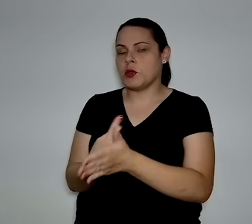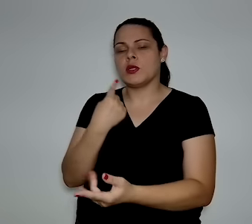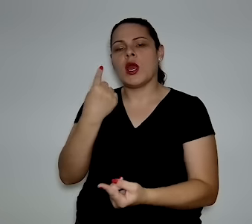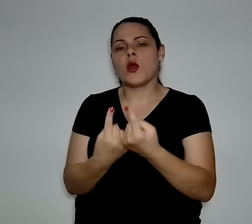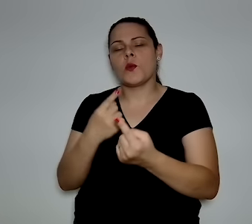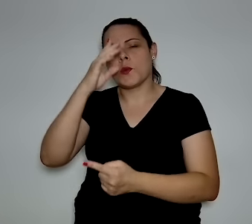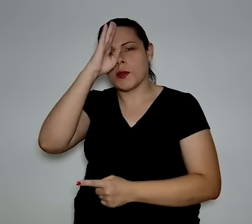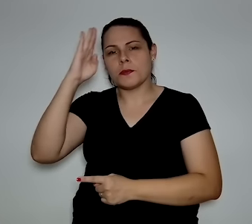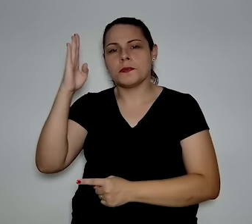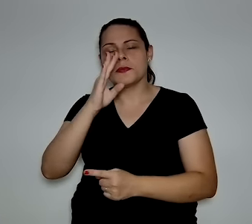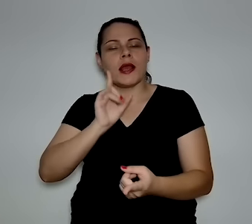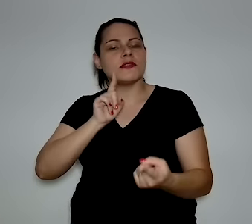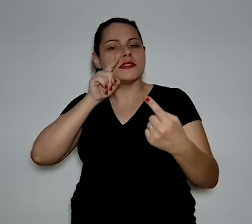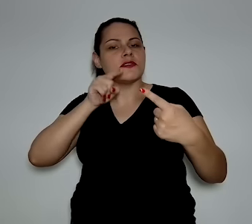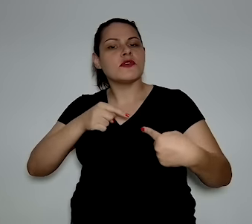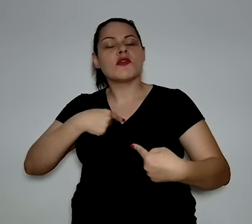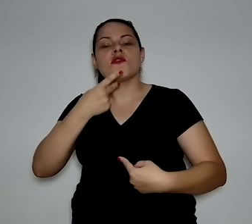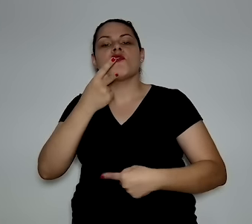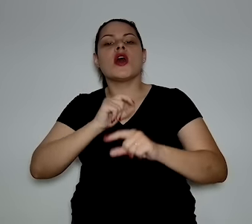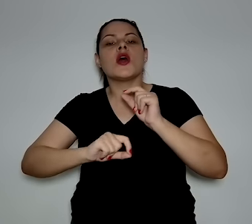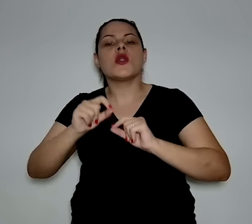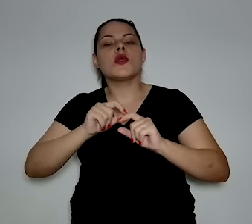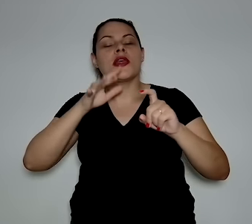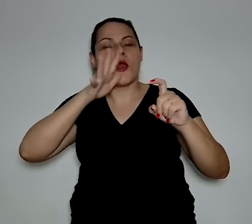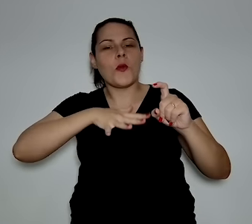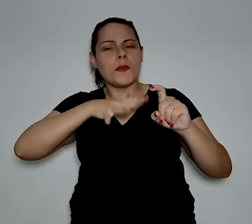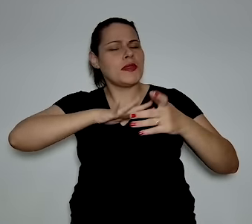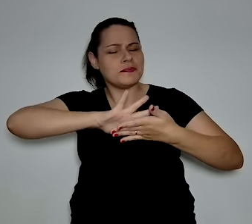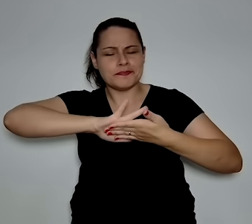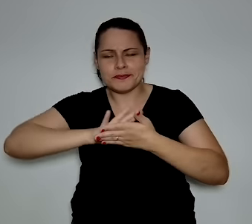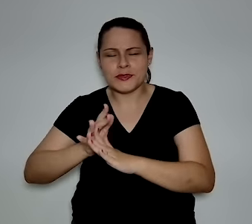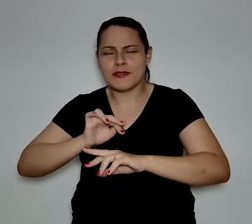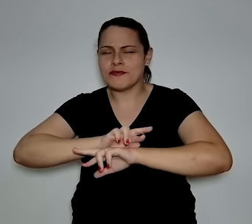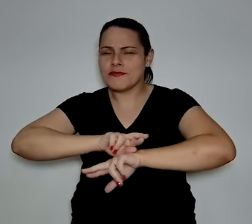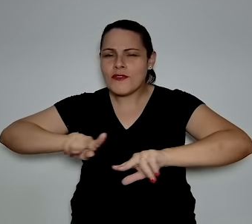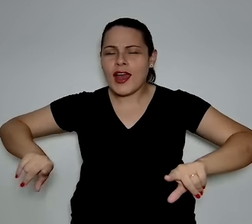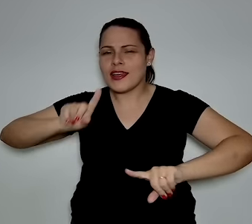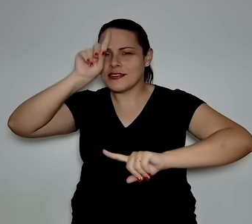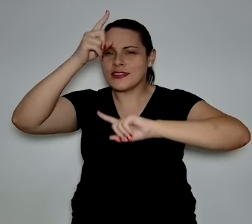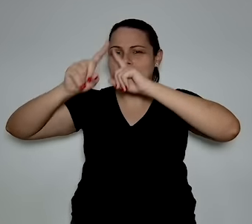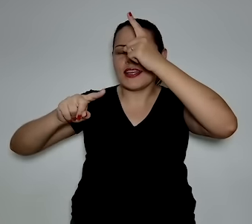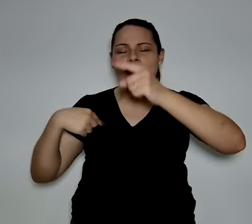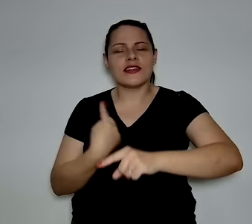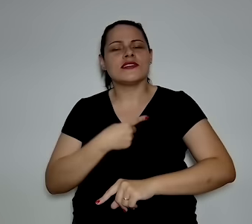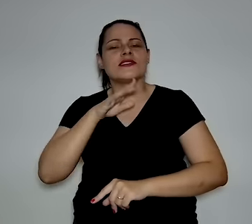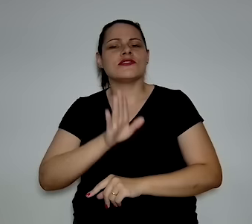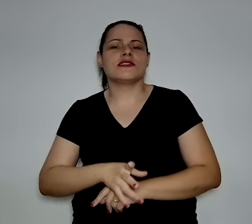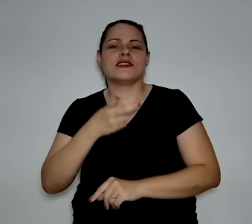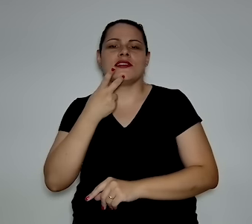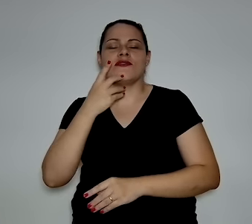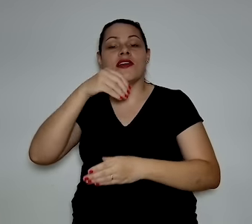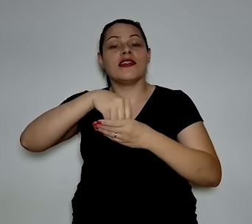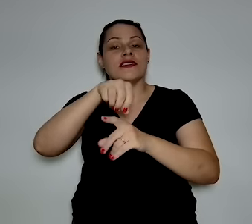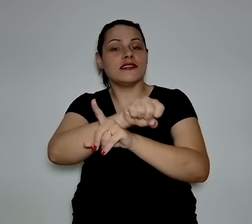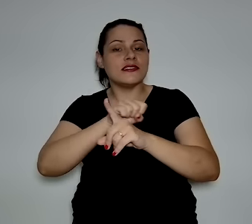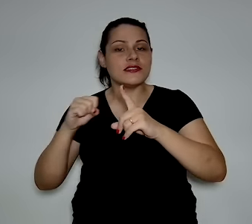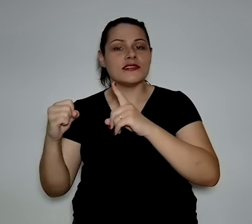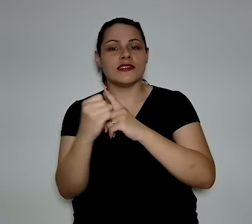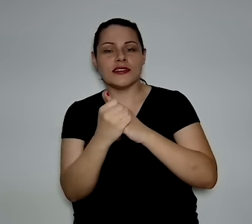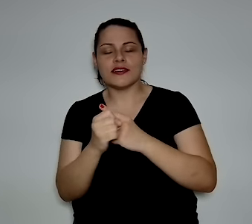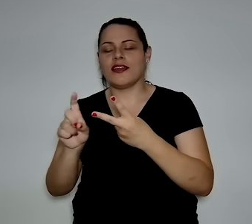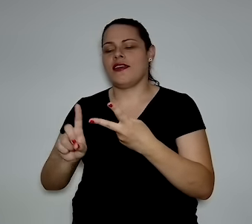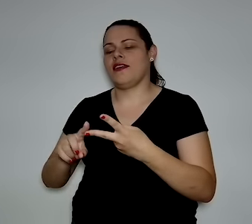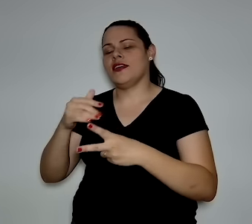perguntar quais são os principais desafios, eu acho que é desmistificar uma série de colocações que a gente tem na